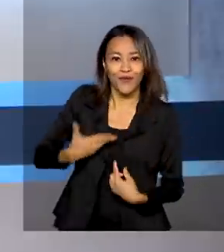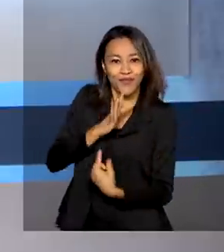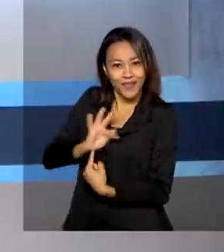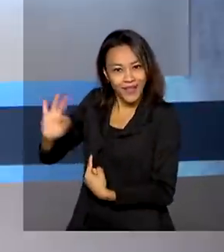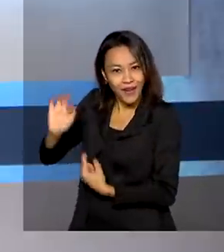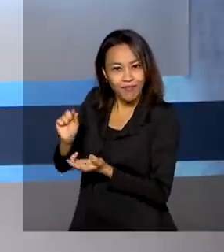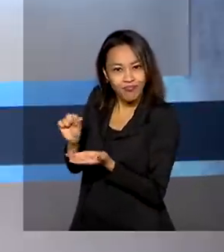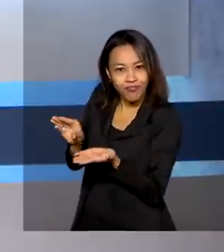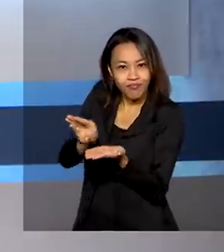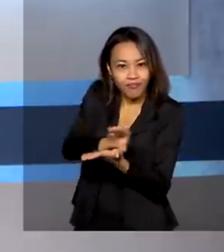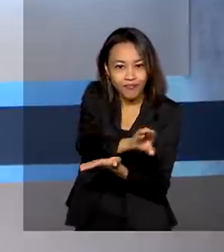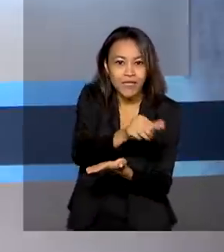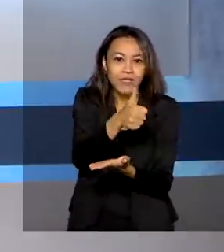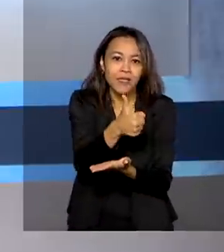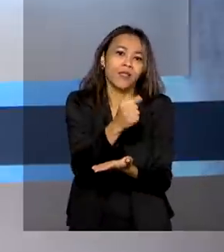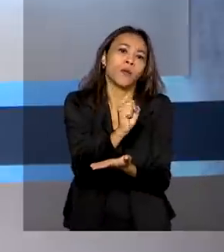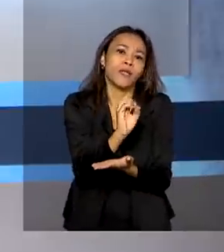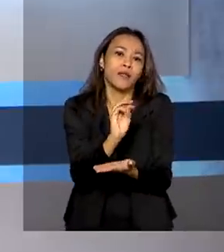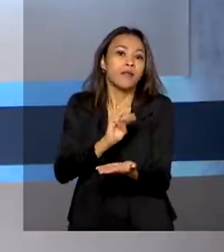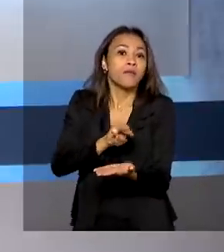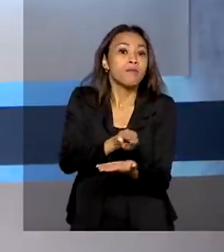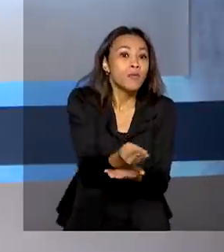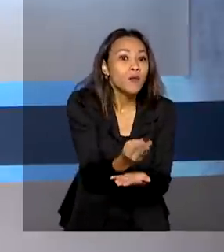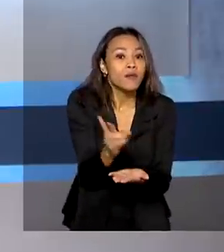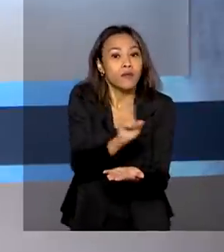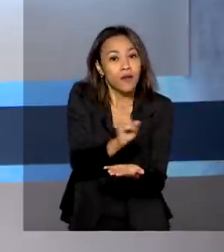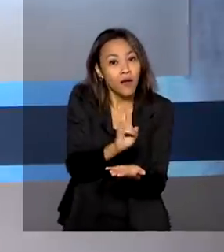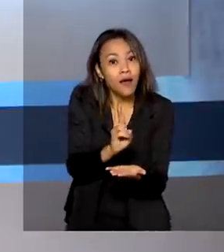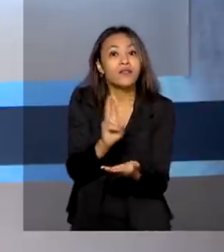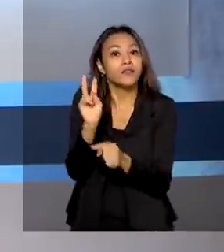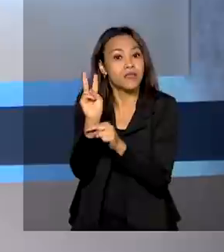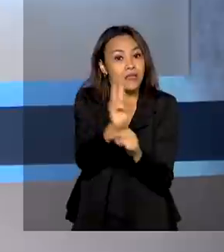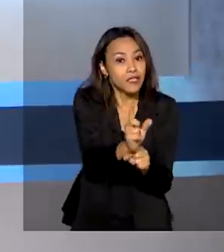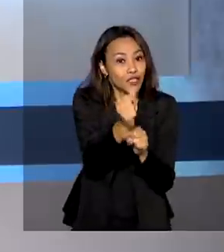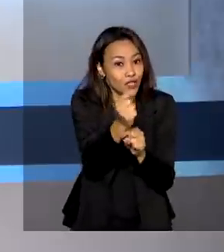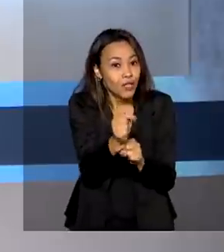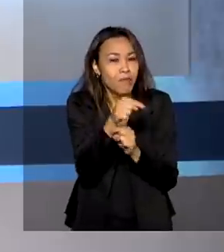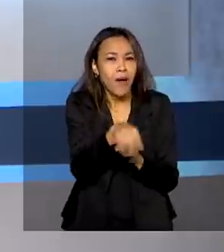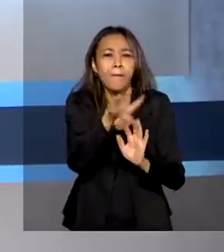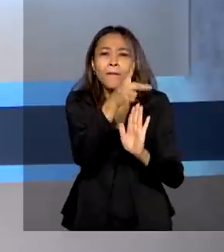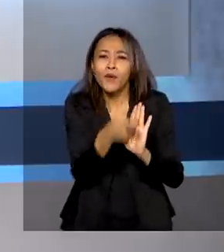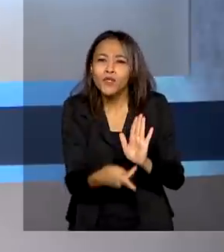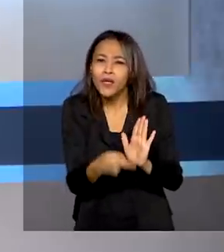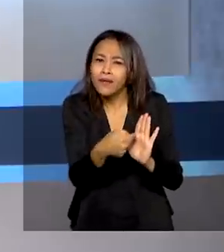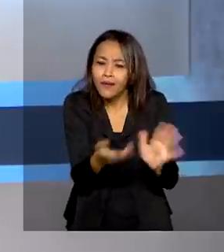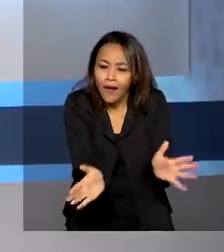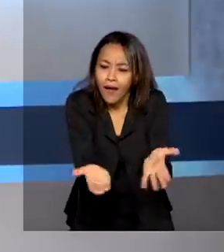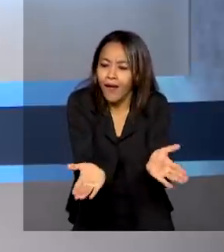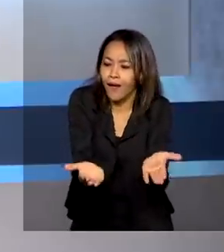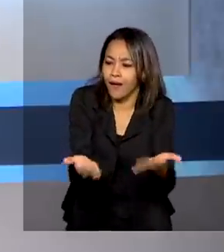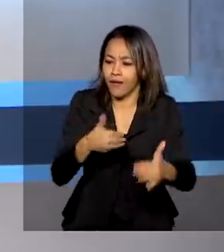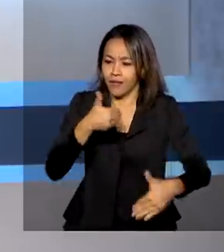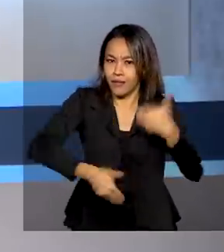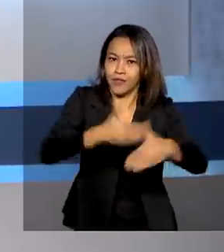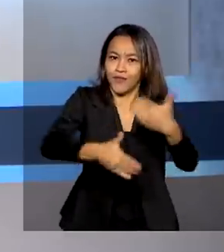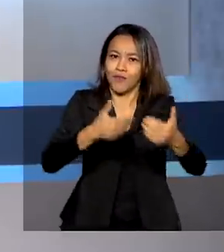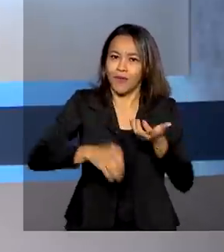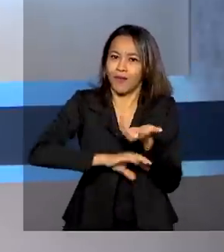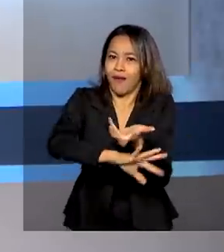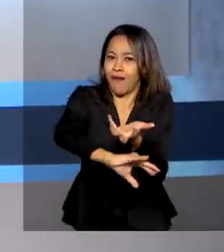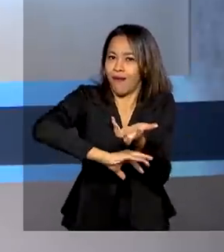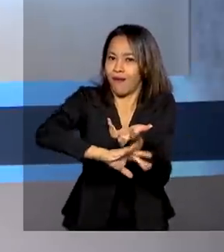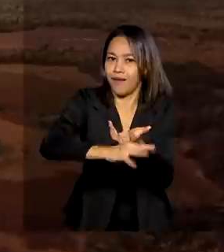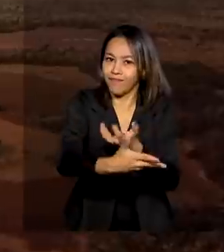liberou 180 milhões de reais em crédito facilitado para projetos que ajudem no desenvolvimento do bioma.